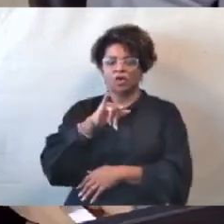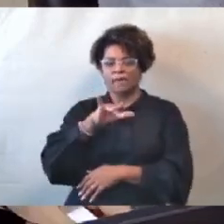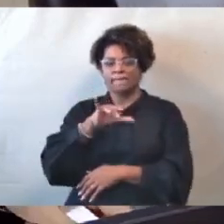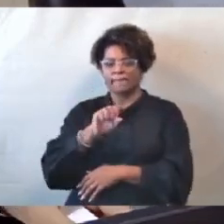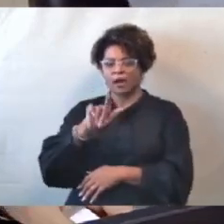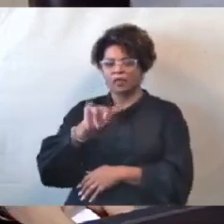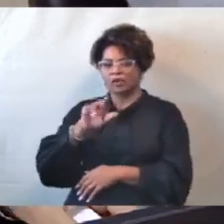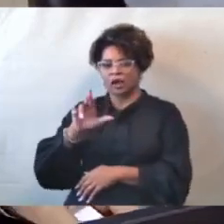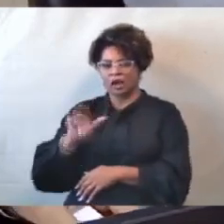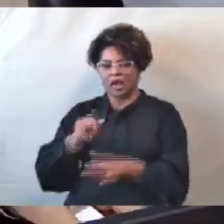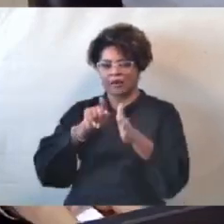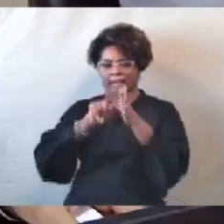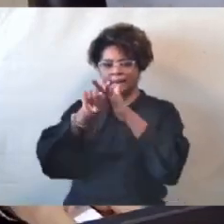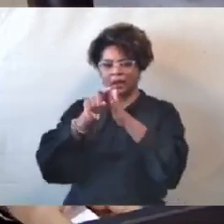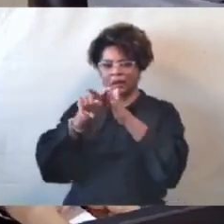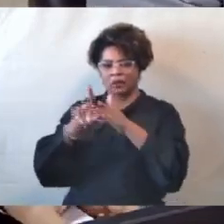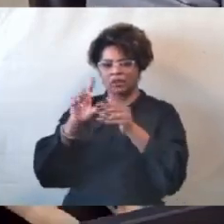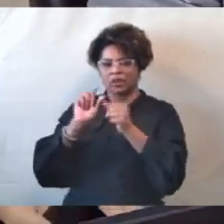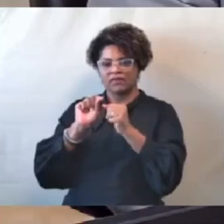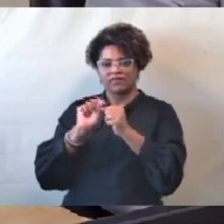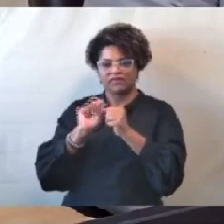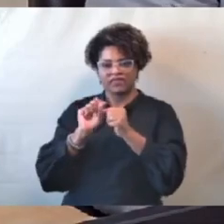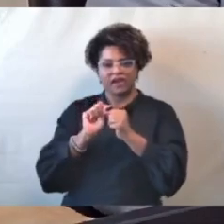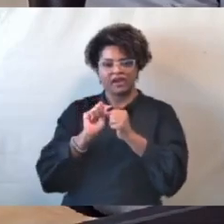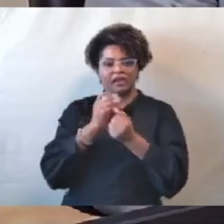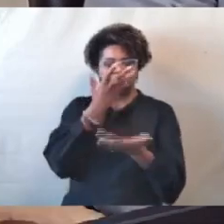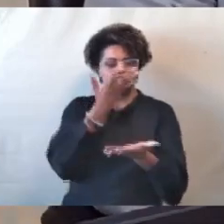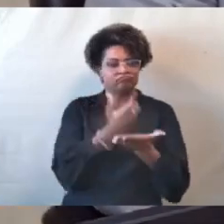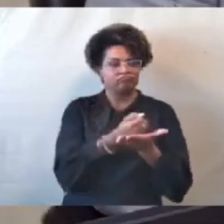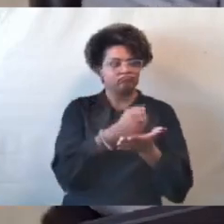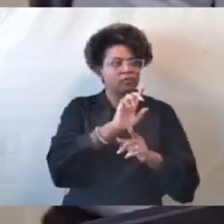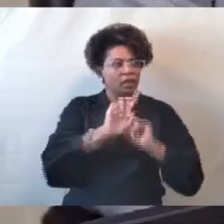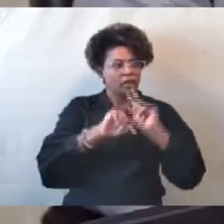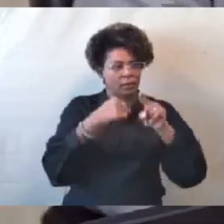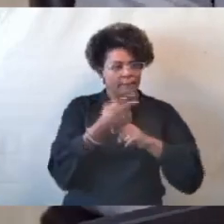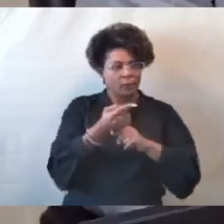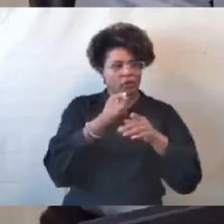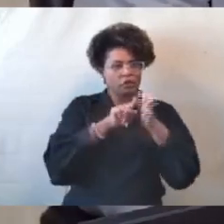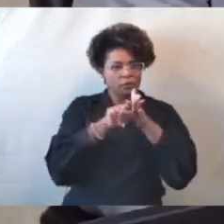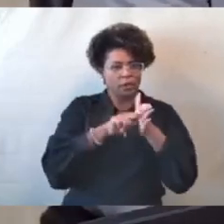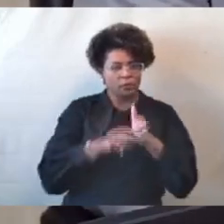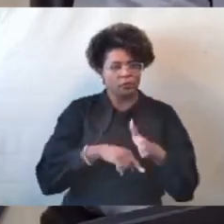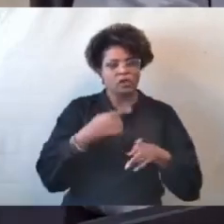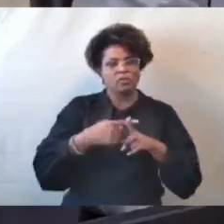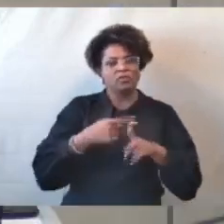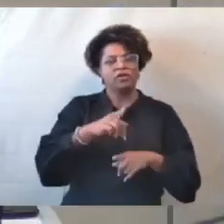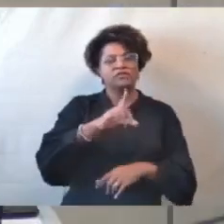após cada pergunta da opção da senhora pela faculdade legal de silenciar-se.